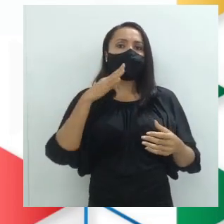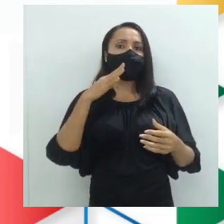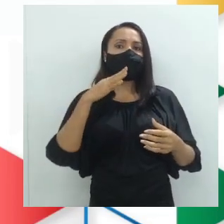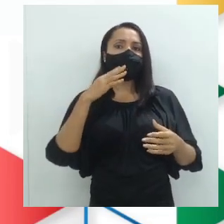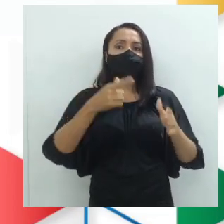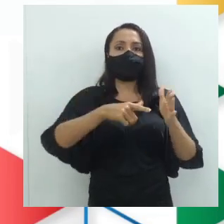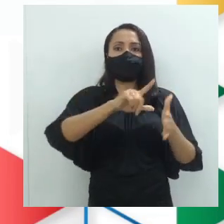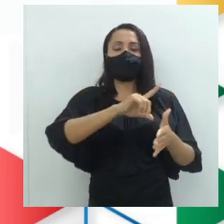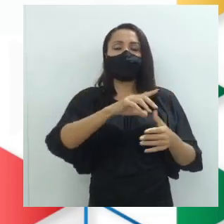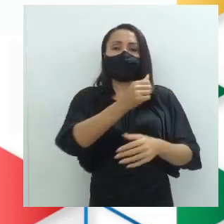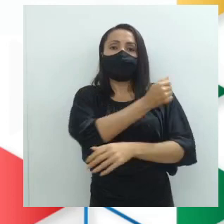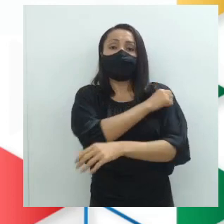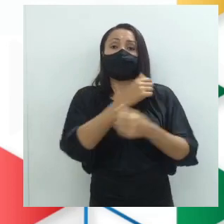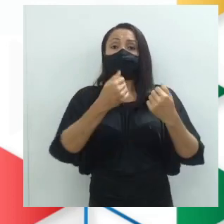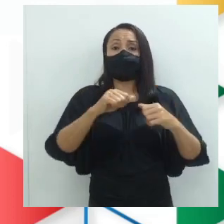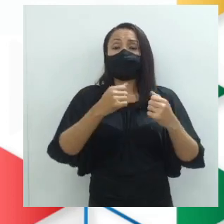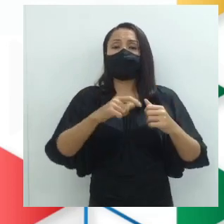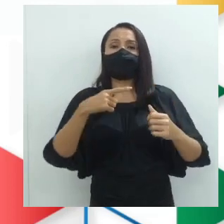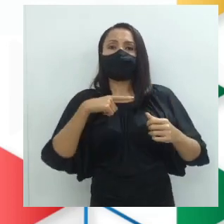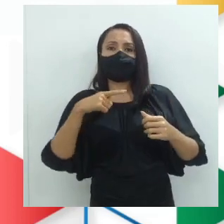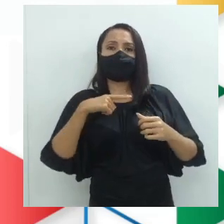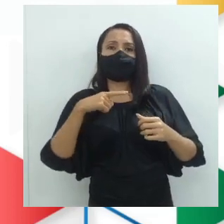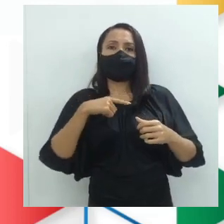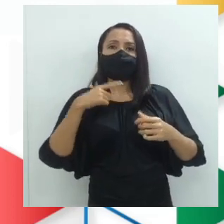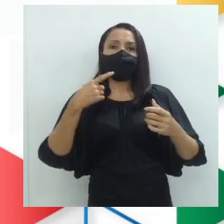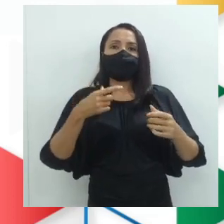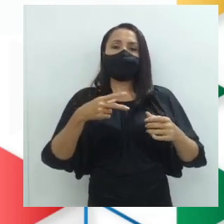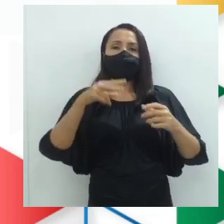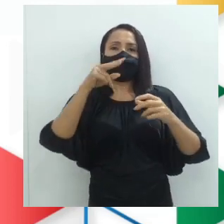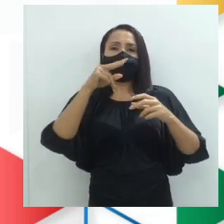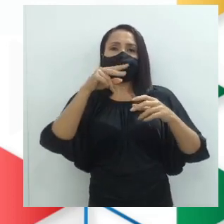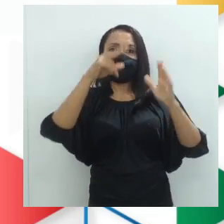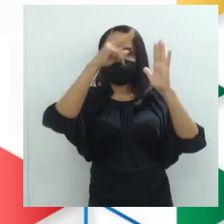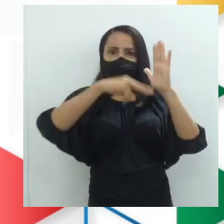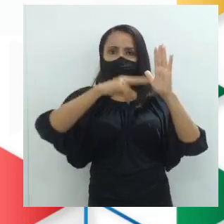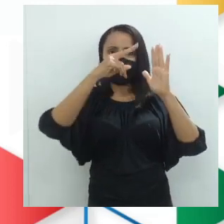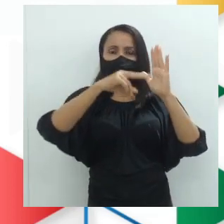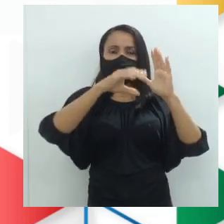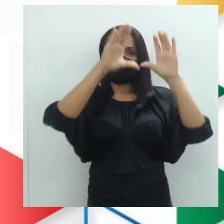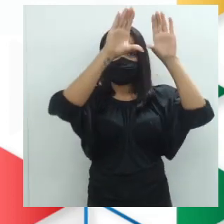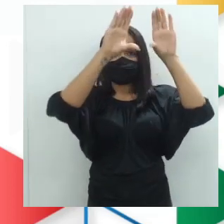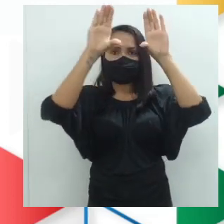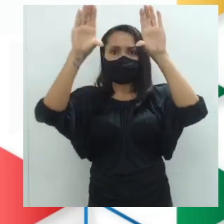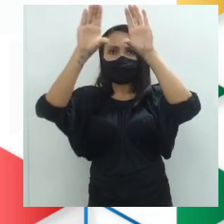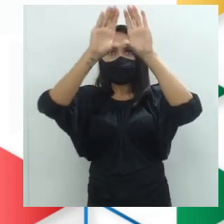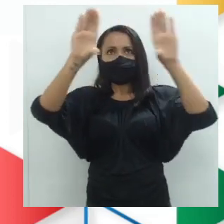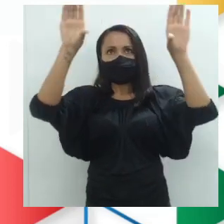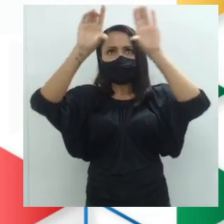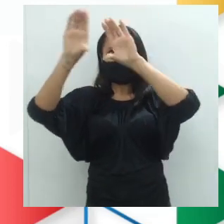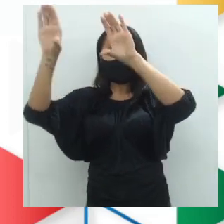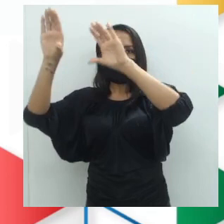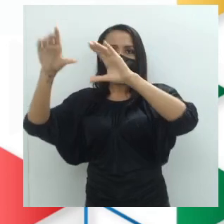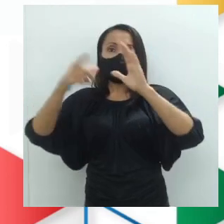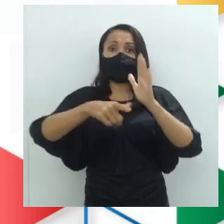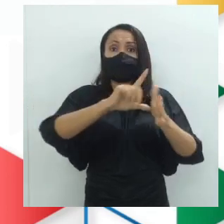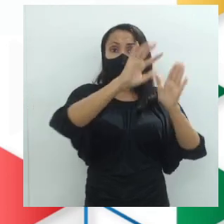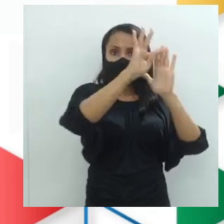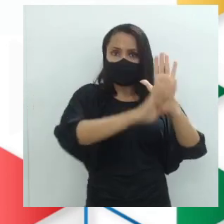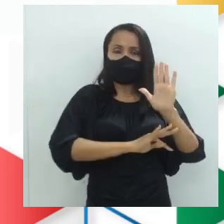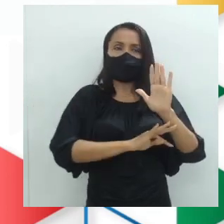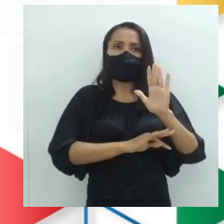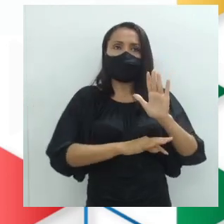alunos precisam ter para ler as tiras de Marfalda é... Conhecimento prévio é aquele que você tem antes do texto.